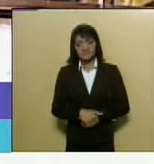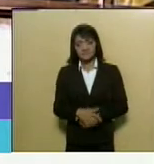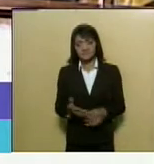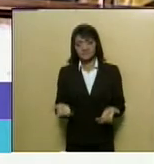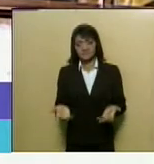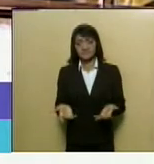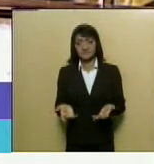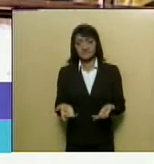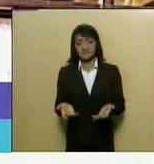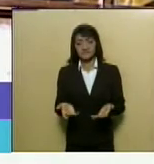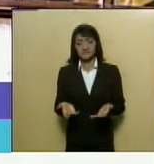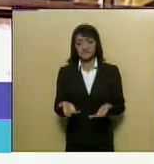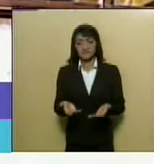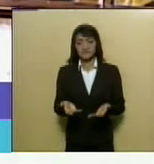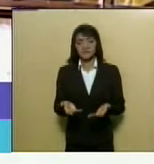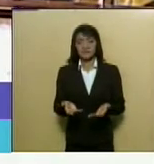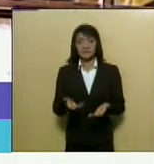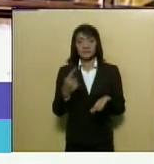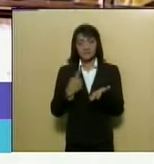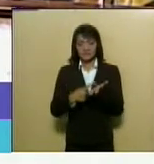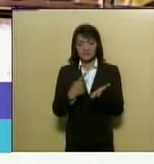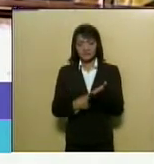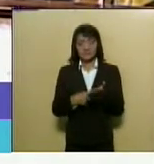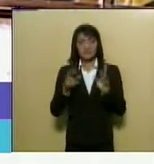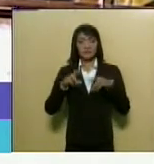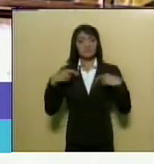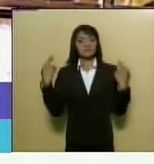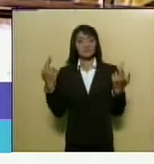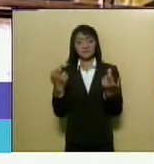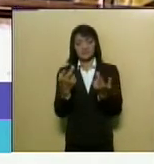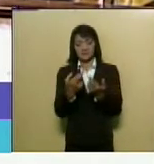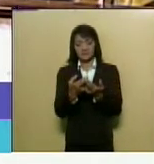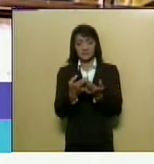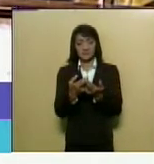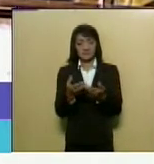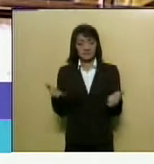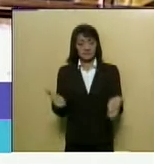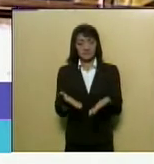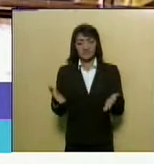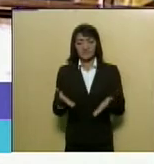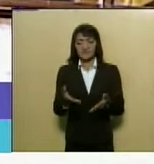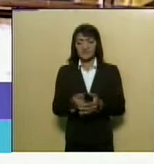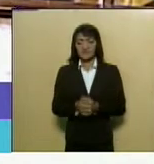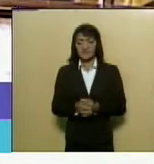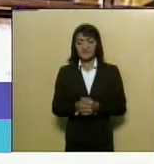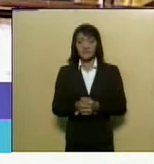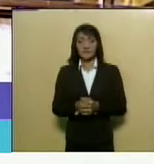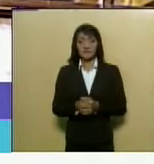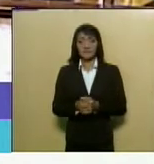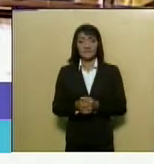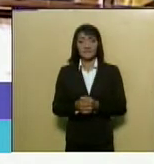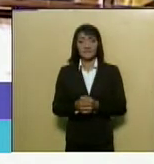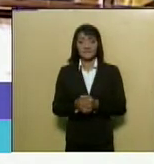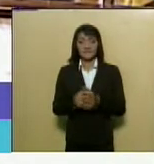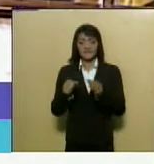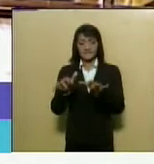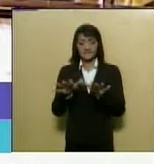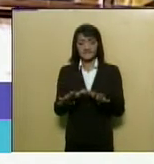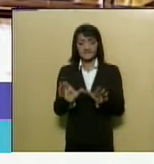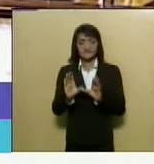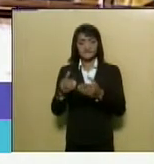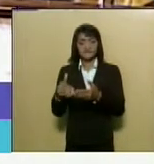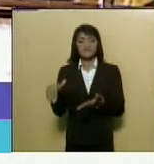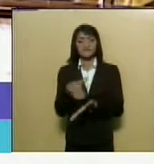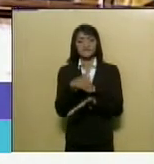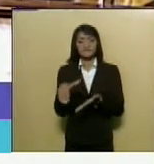Como devido, como combinado no grande expediente, nós iremos agora para o auditório, para ouvirmos o